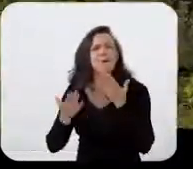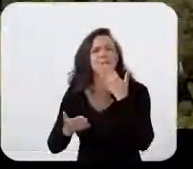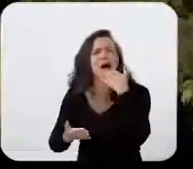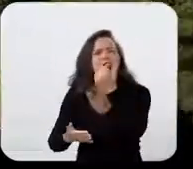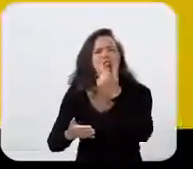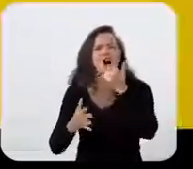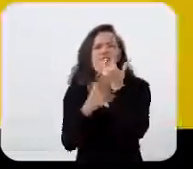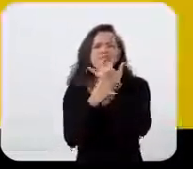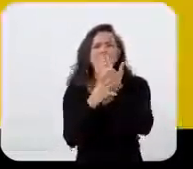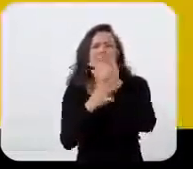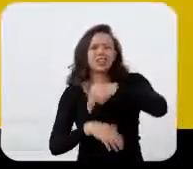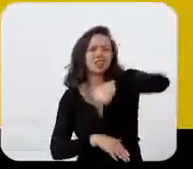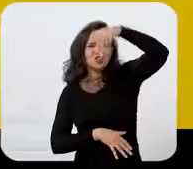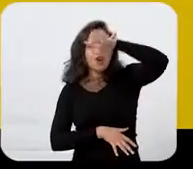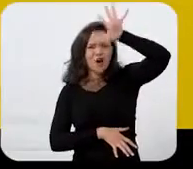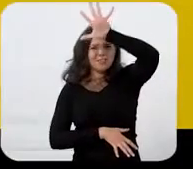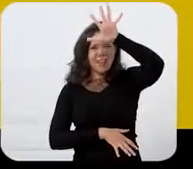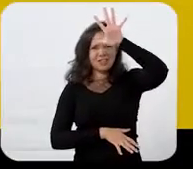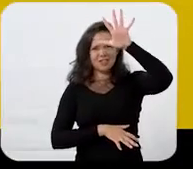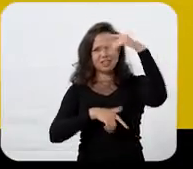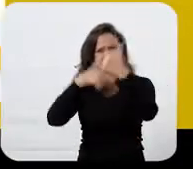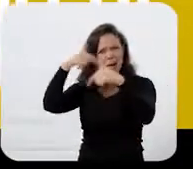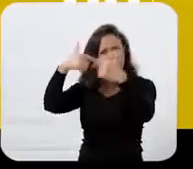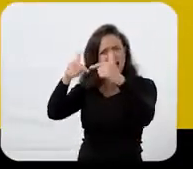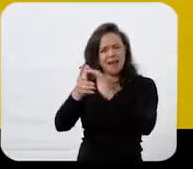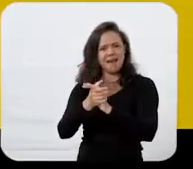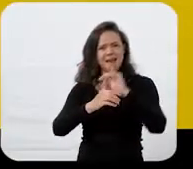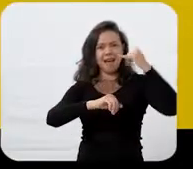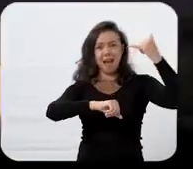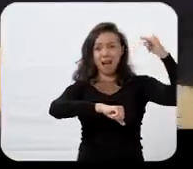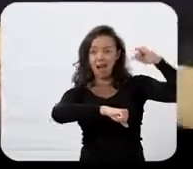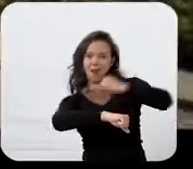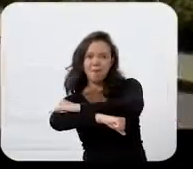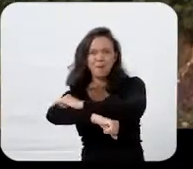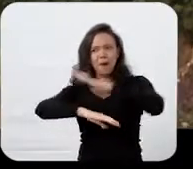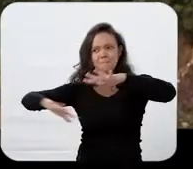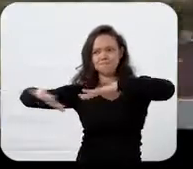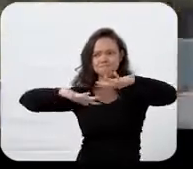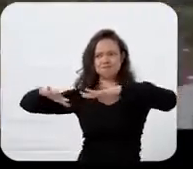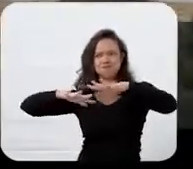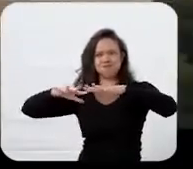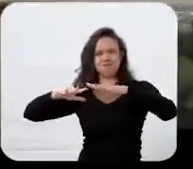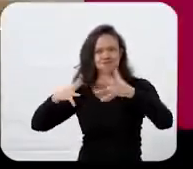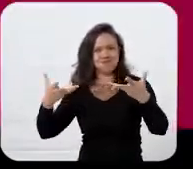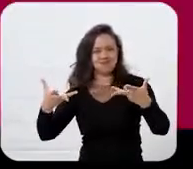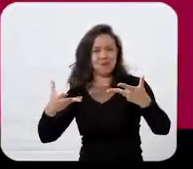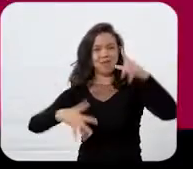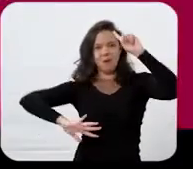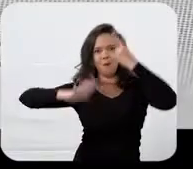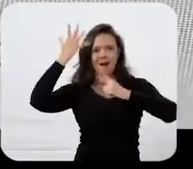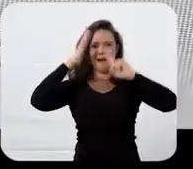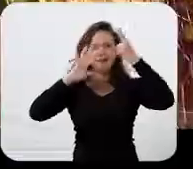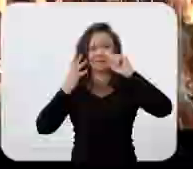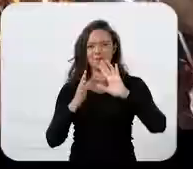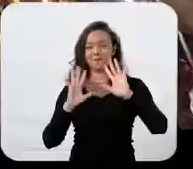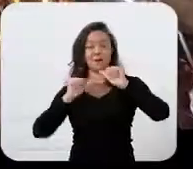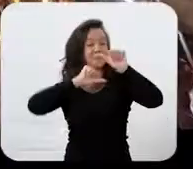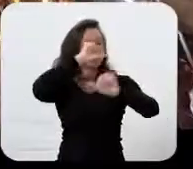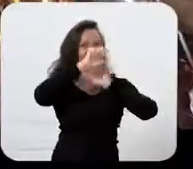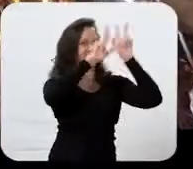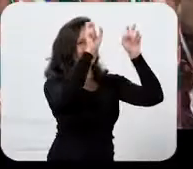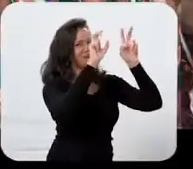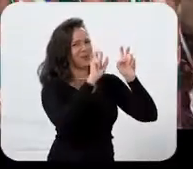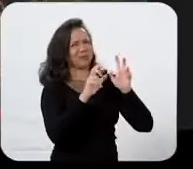Sabe qual é a melhor cidade do Nordeste pra investir e empreender? E o aeroporto mais movimentado? Adivinha? E o carnaval?